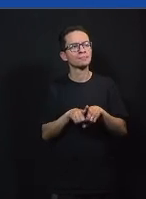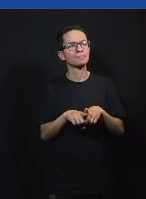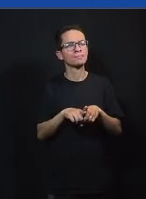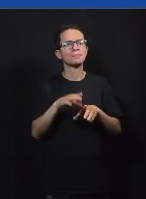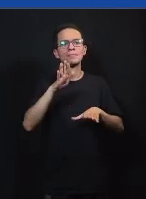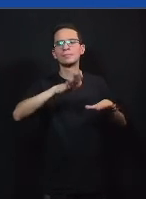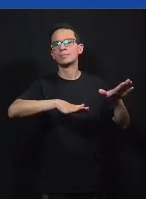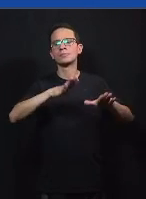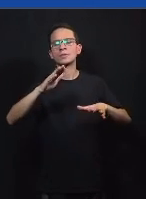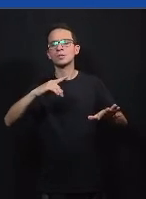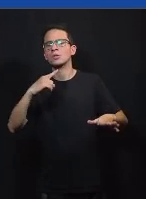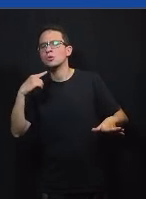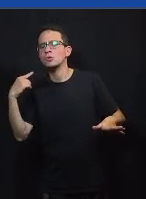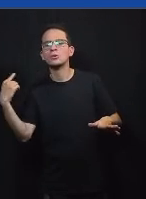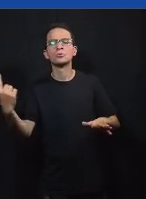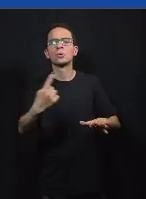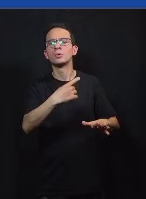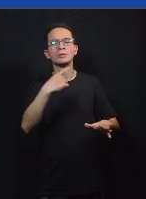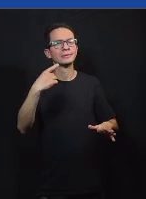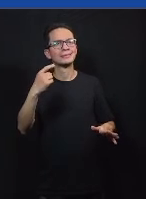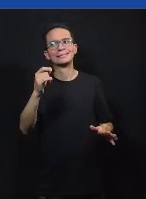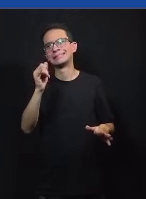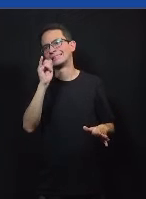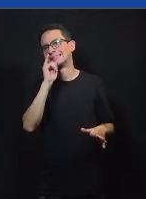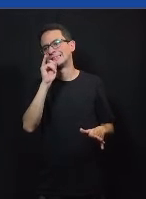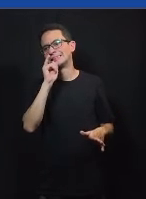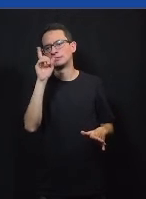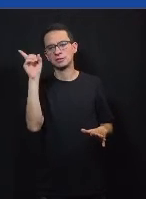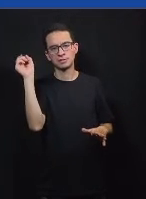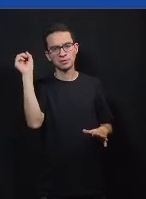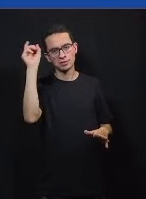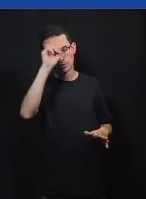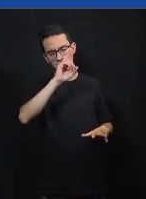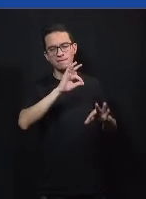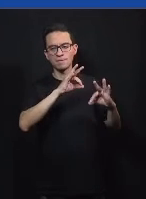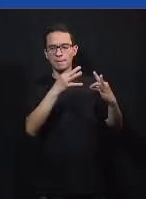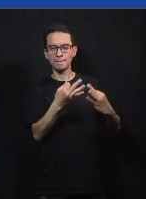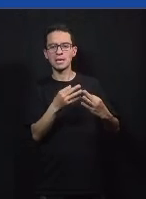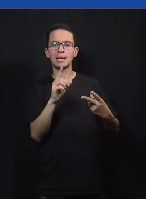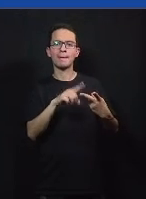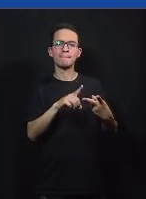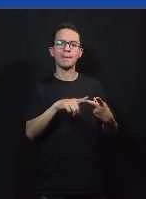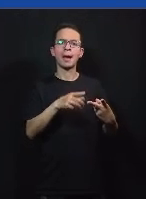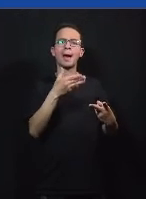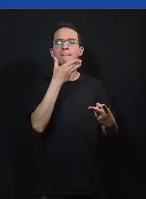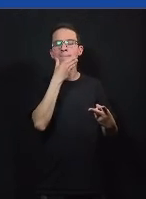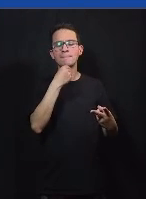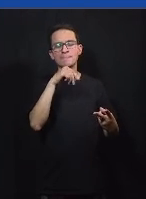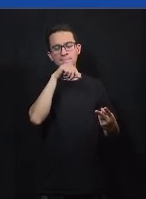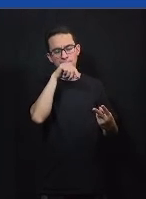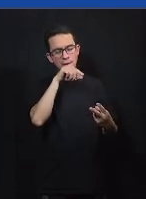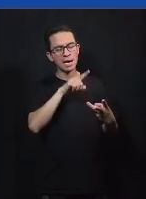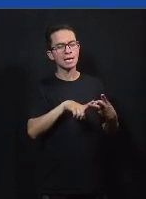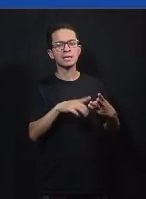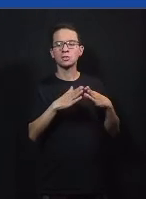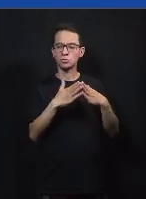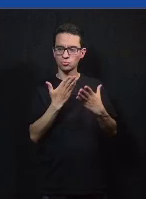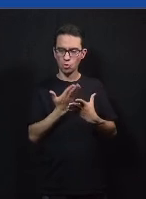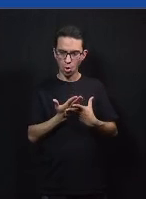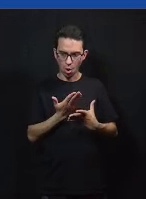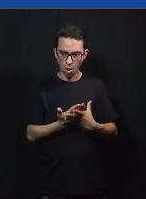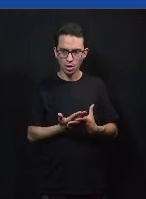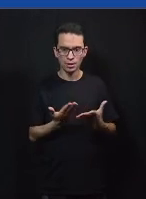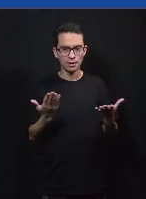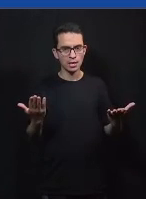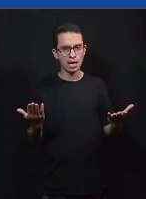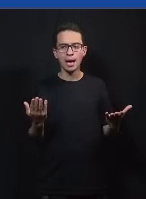antes disso ele se vê mais como uma comunidade núclea talvez a família o bairro da sua escola mas nessa fase ele está pensando um pouco até porque é